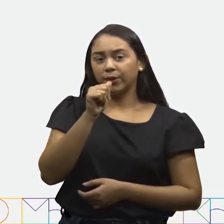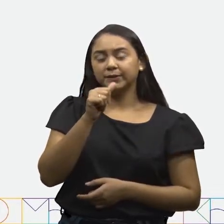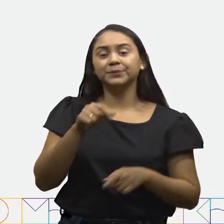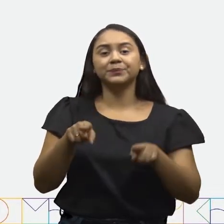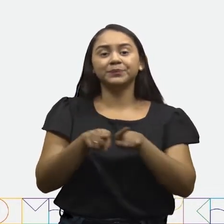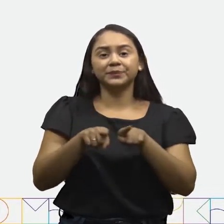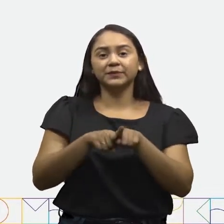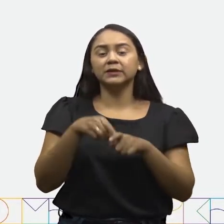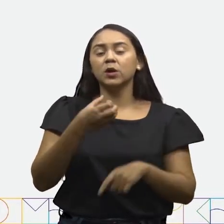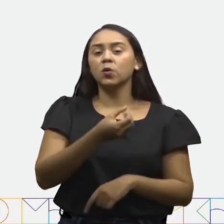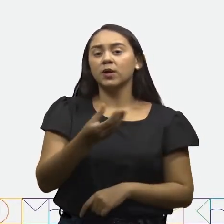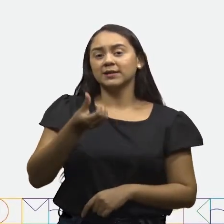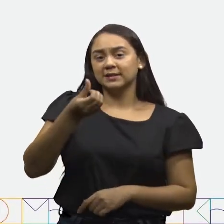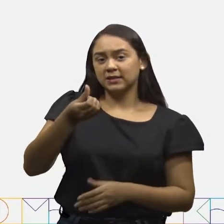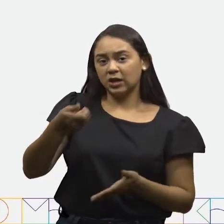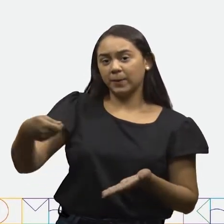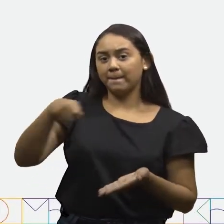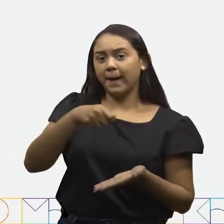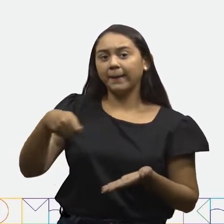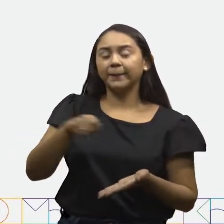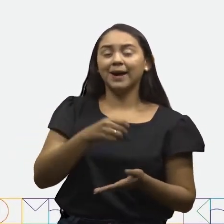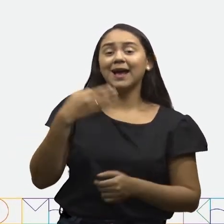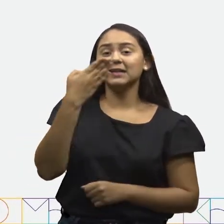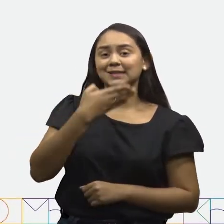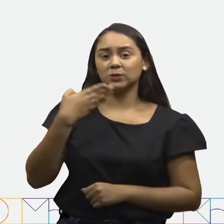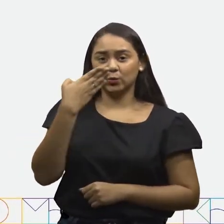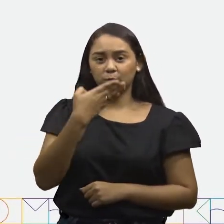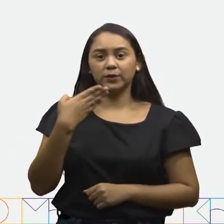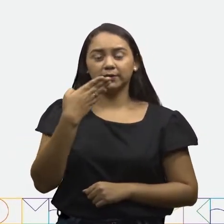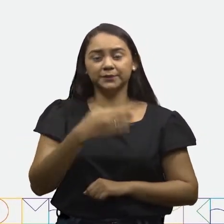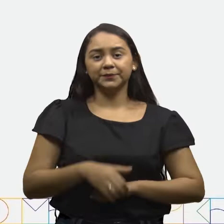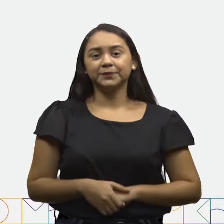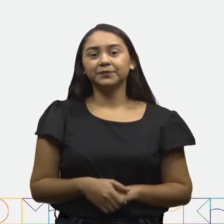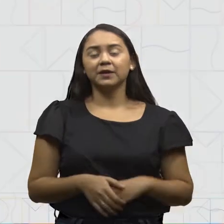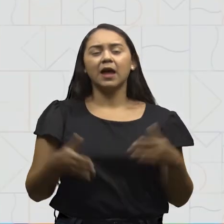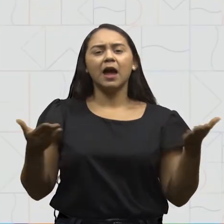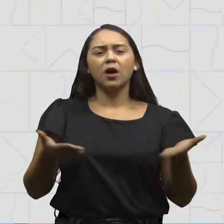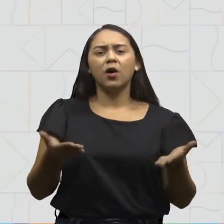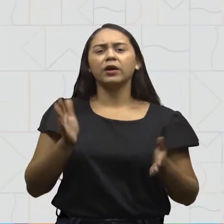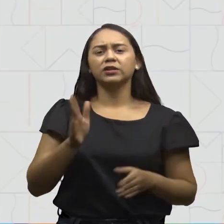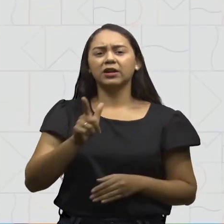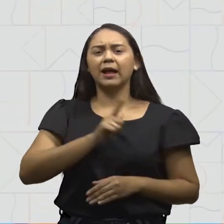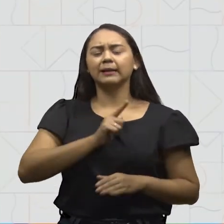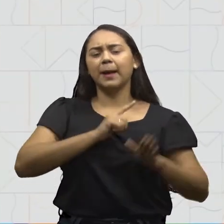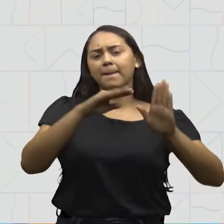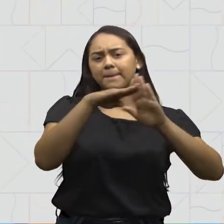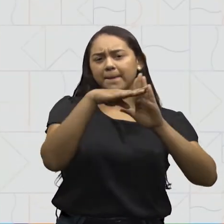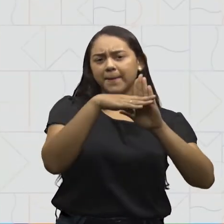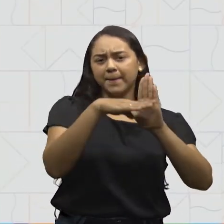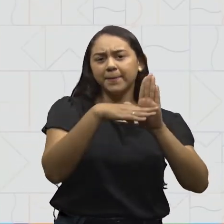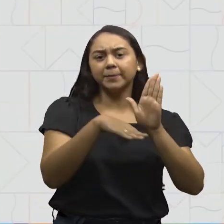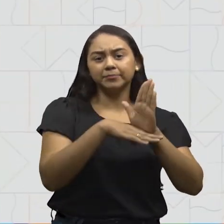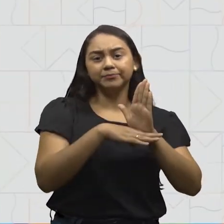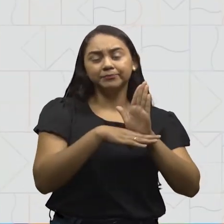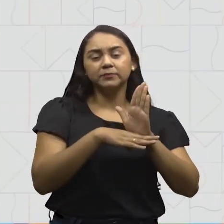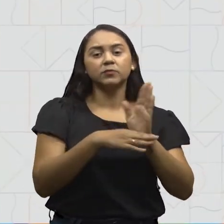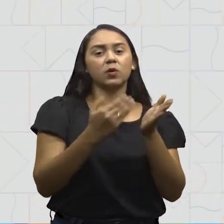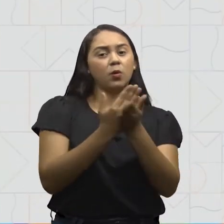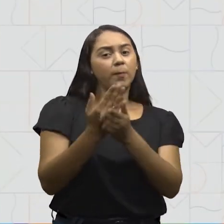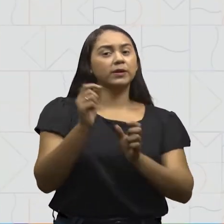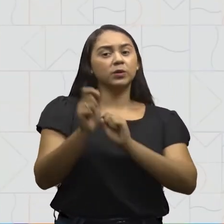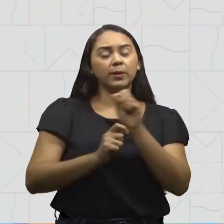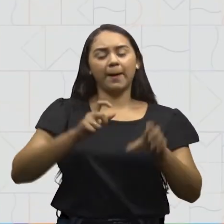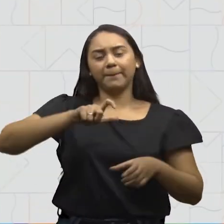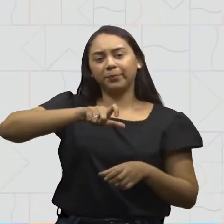e 6 colheres de açúcar. Agora que já temos os ingredientes, é